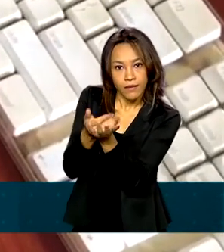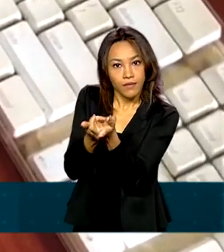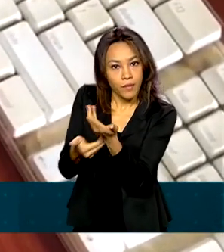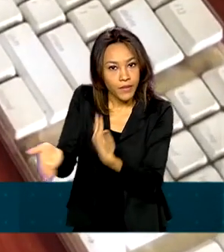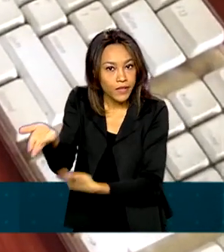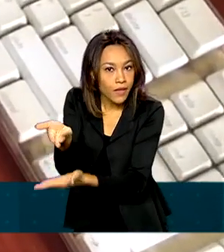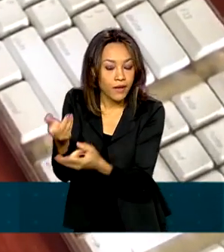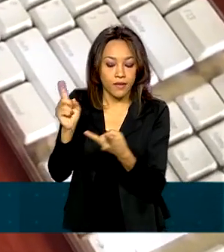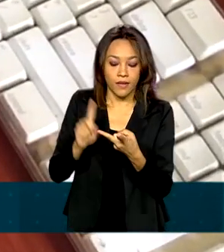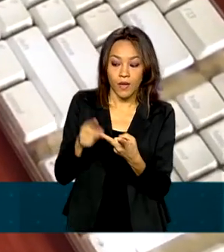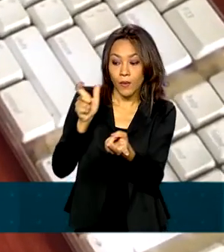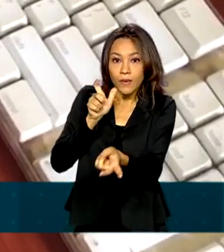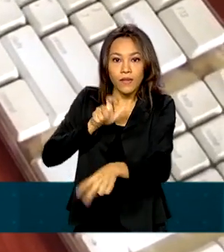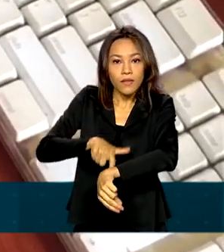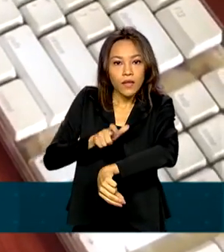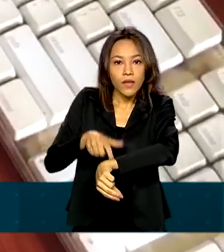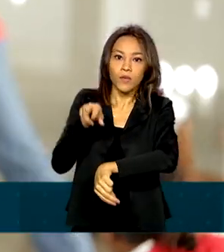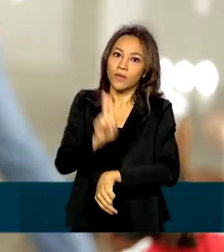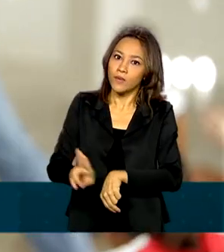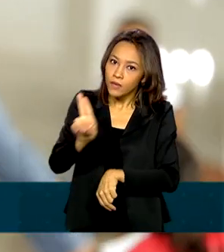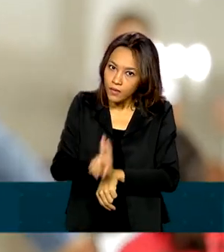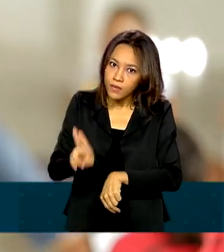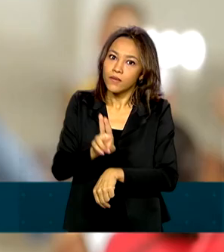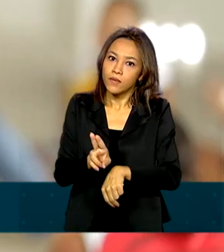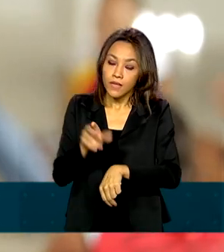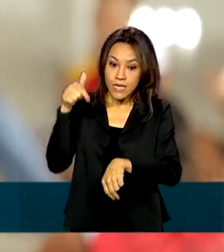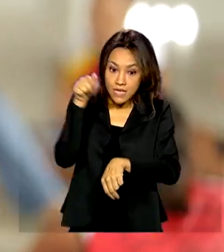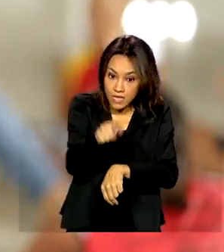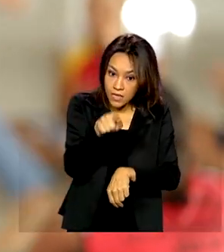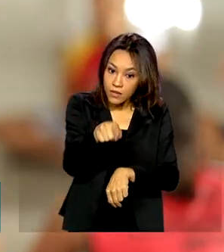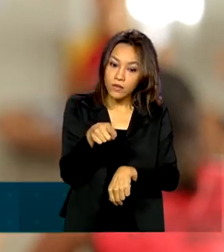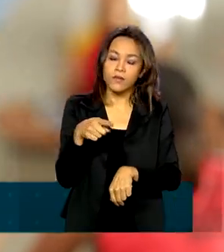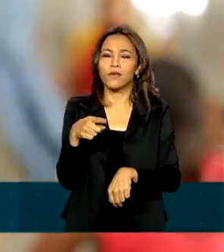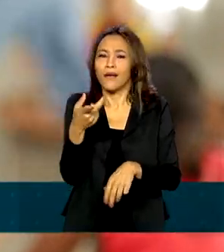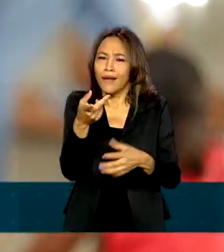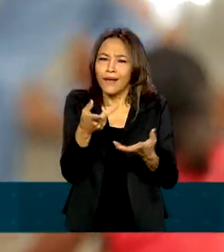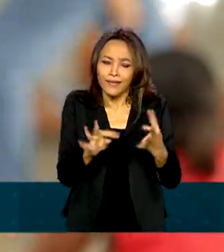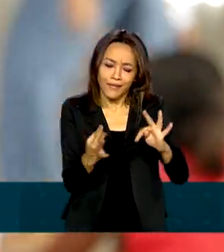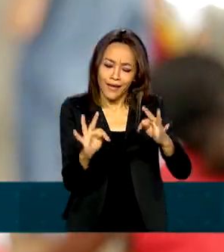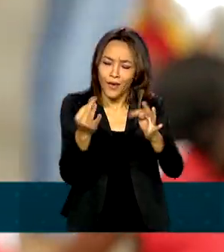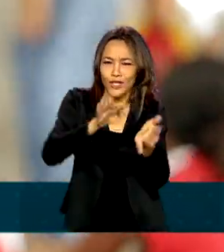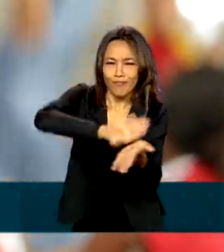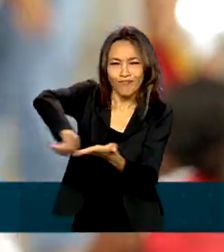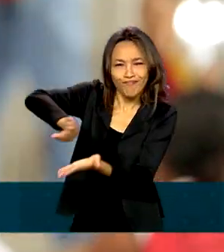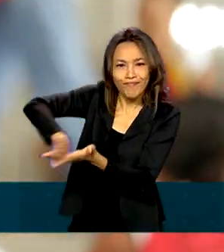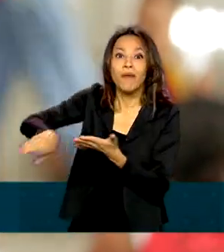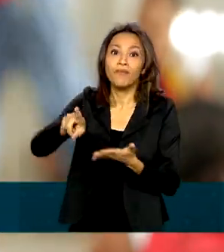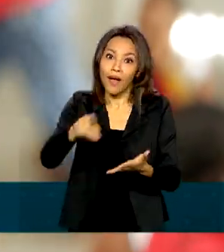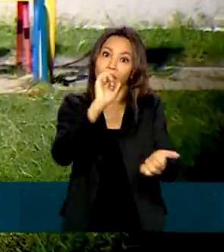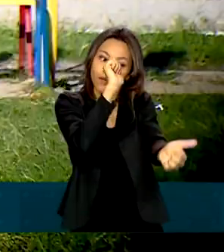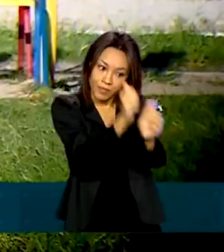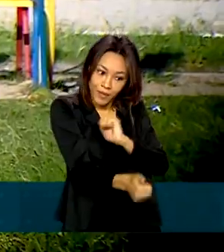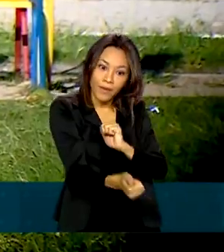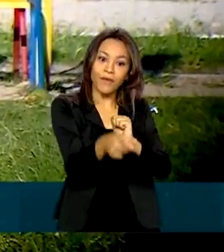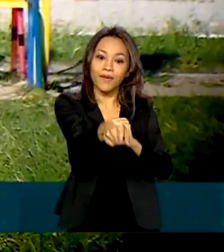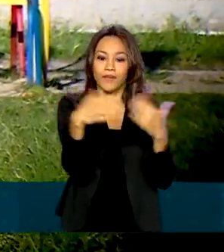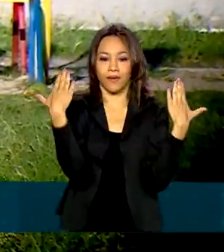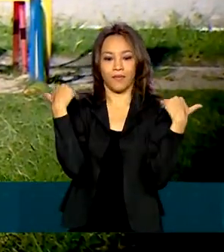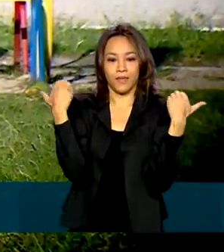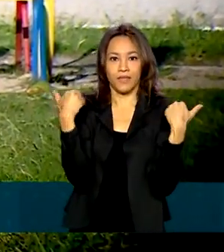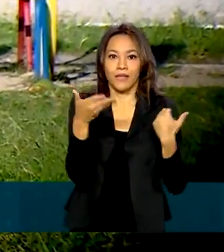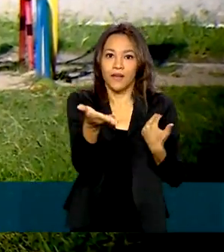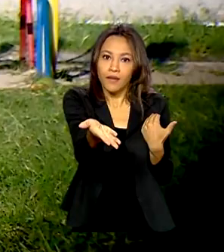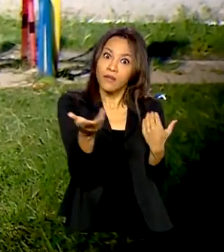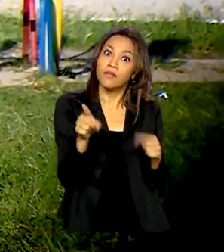e o tempo de uso do aparelho. Atividades sem tecnologia, como práticas esportivas e passeios,